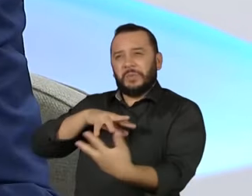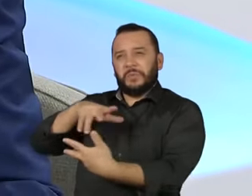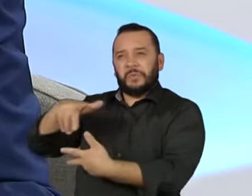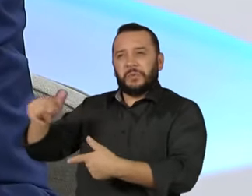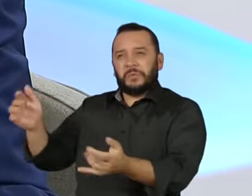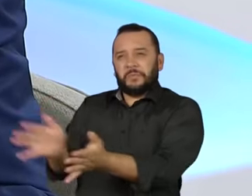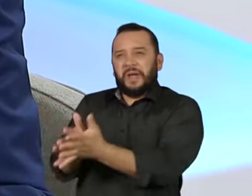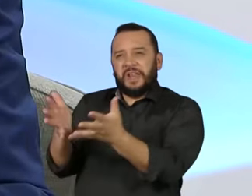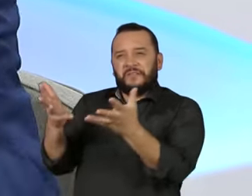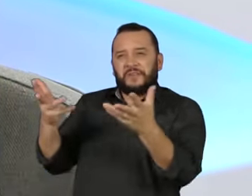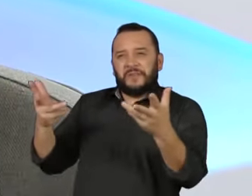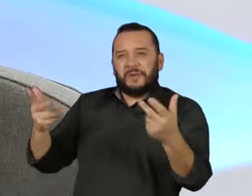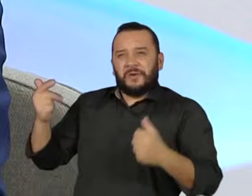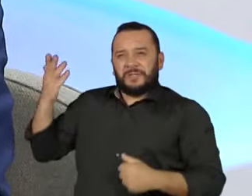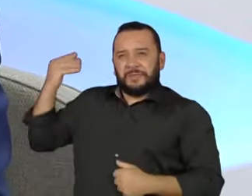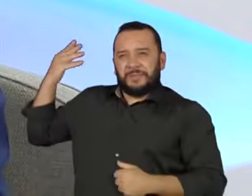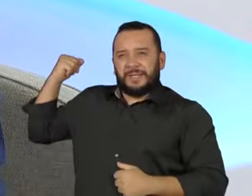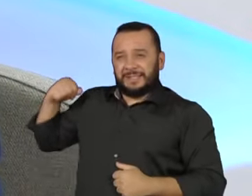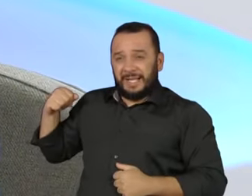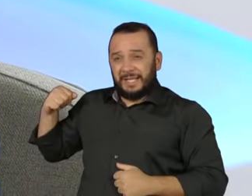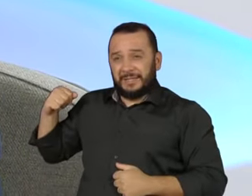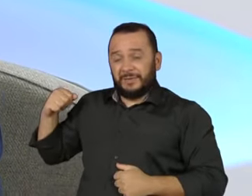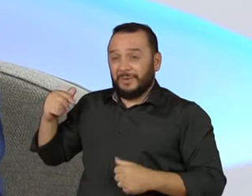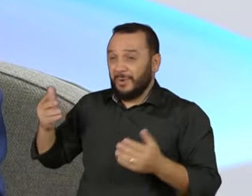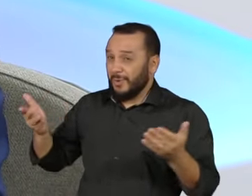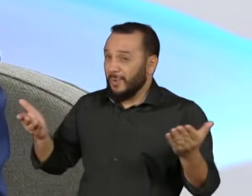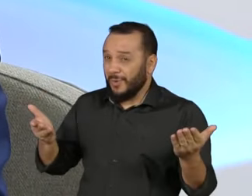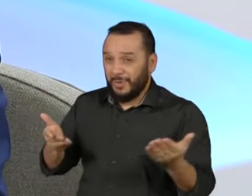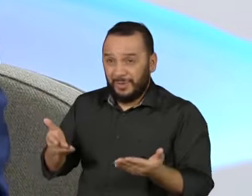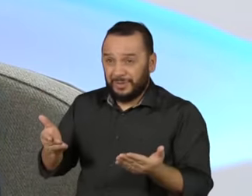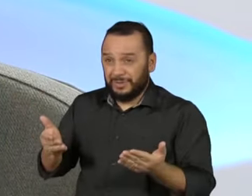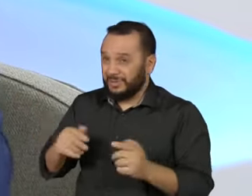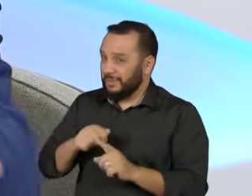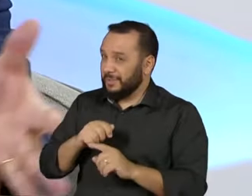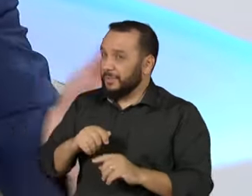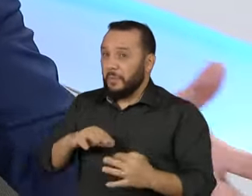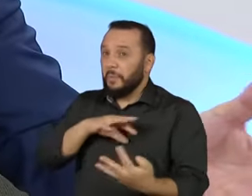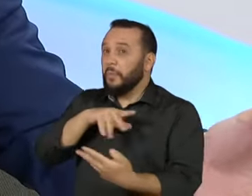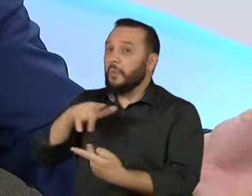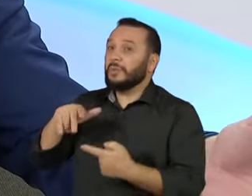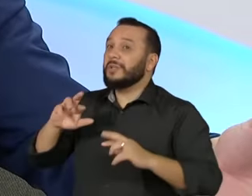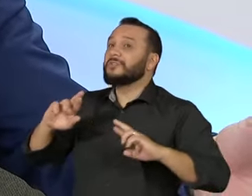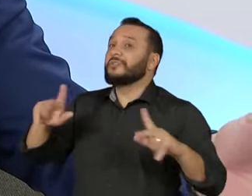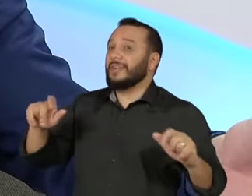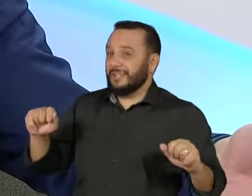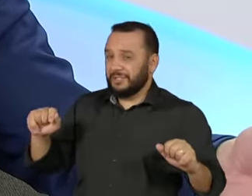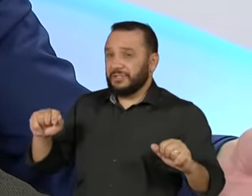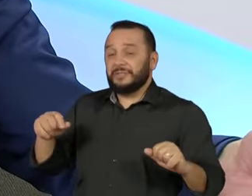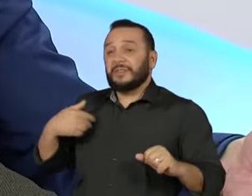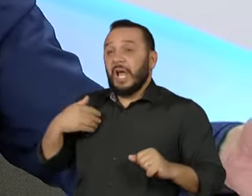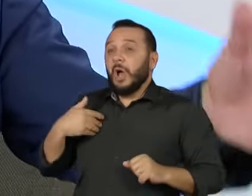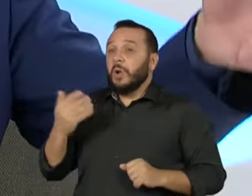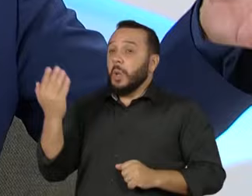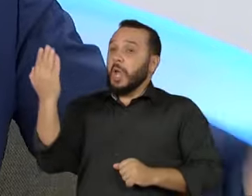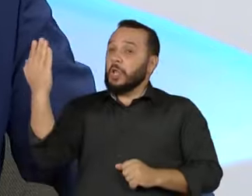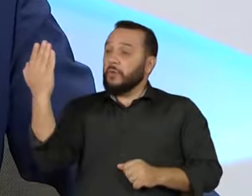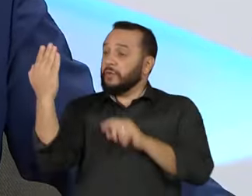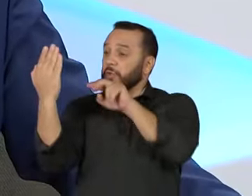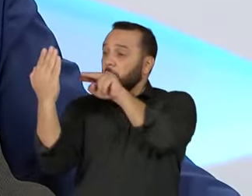que a gente não tinha vivido e que não é o que nós estamos vivendo hoje. Quer dizer, quando a gente olha para o presente, nós estamos vendo